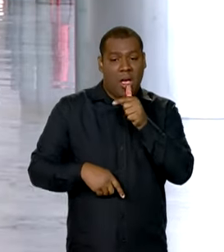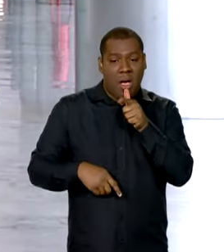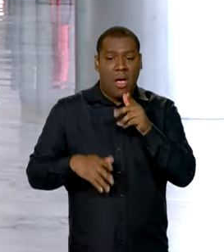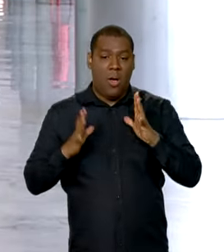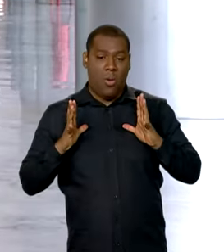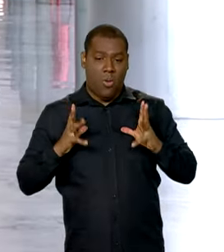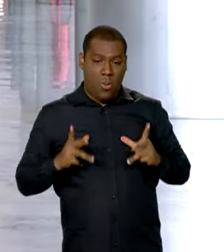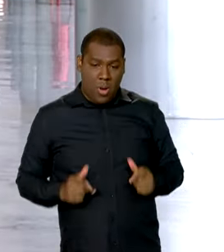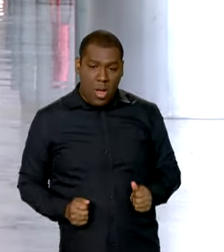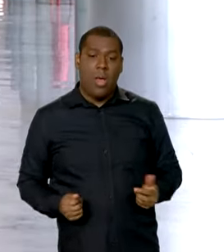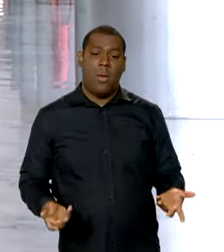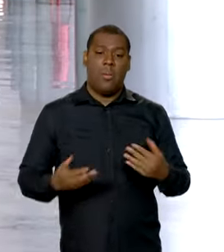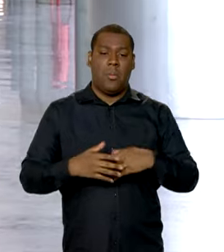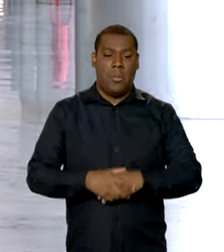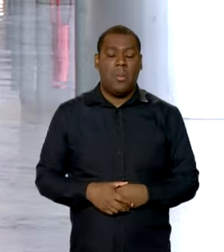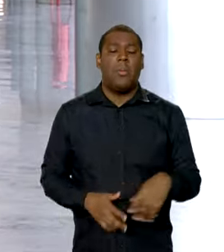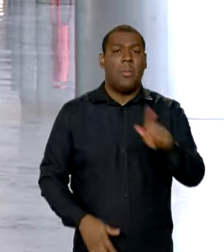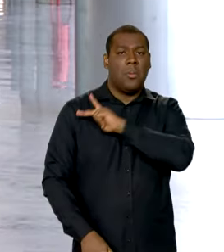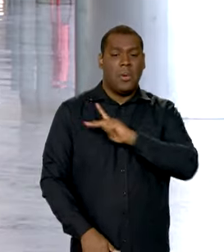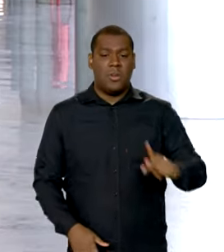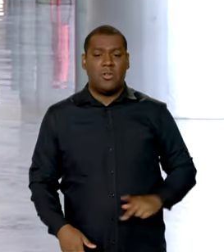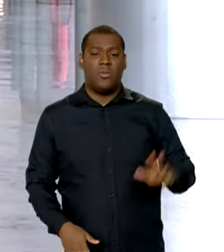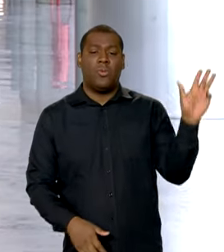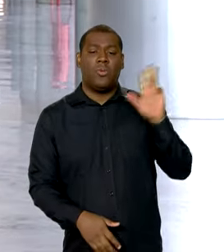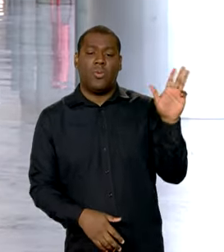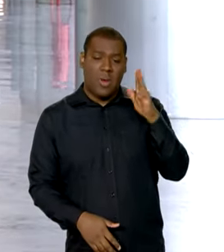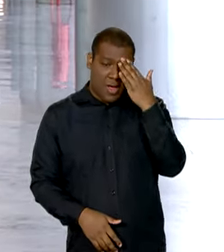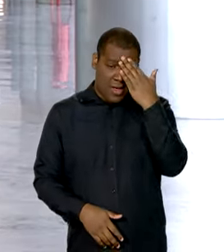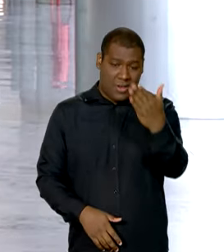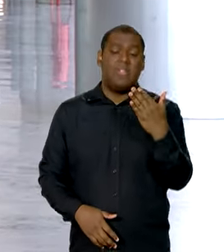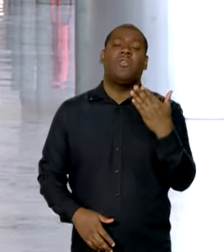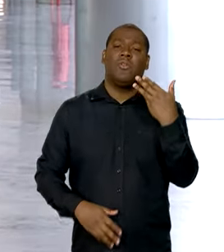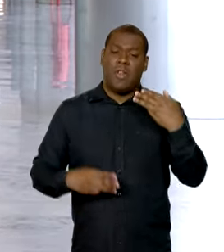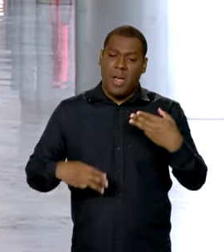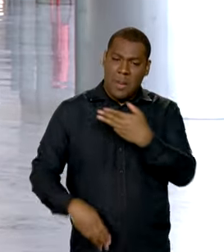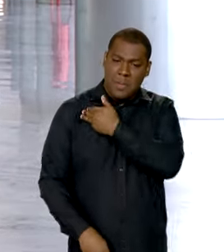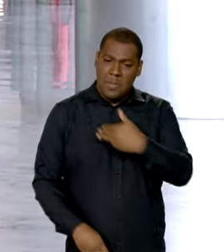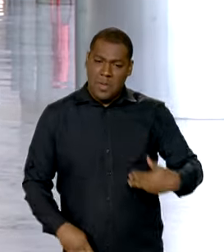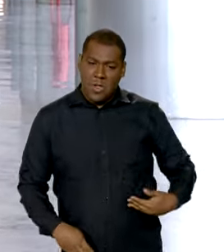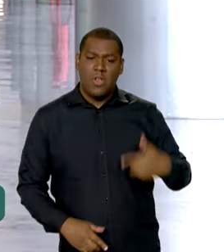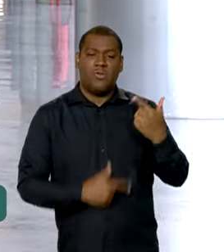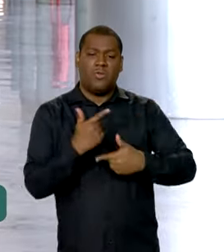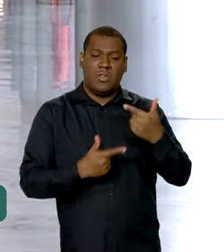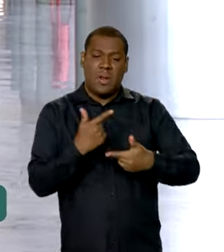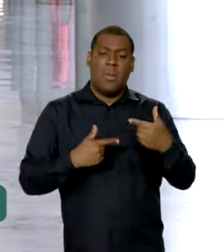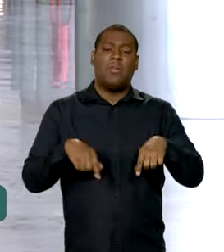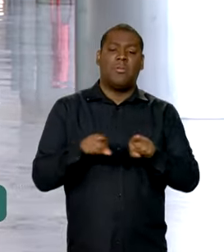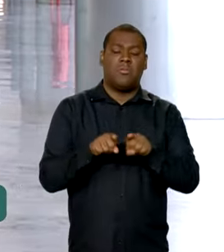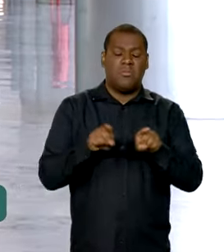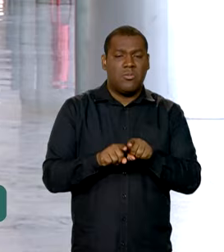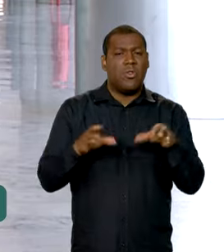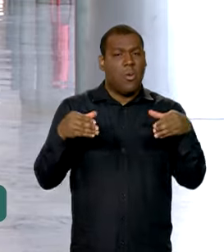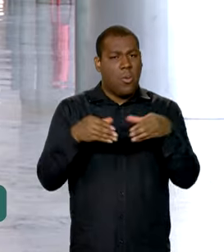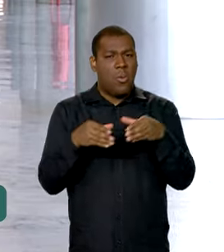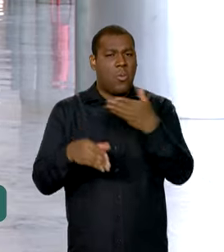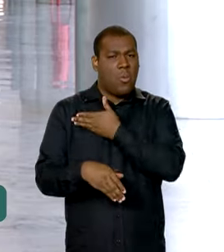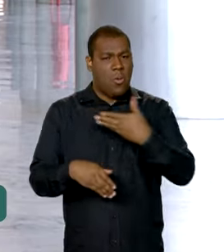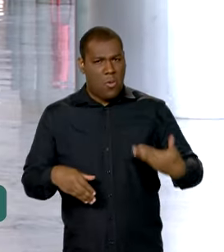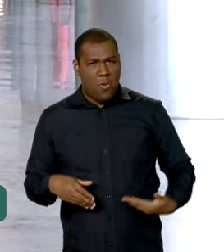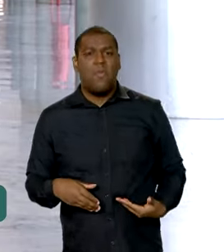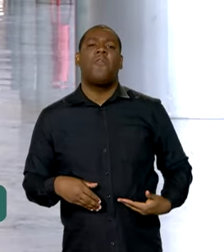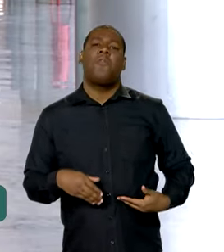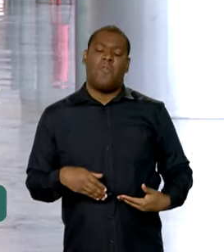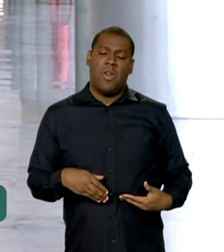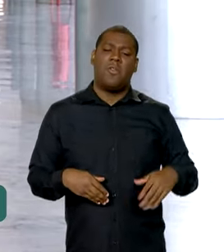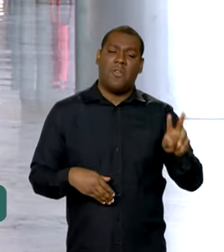Ainda durante a reunião, o presidente Lula agradeceu o trabalho dos ministros e de toda a equipe de governo e reconheceu a ajuda e